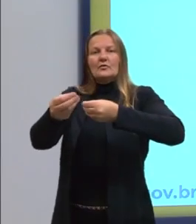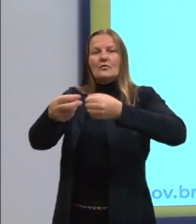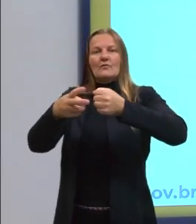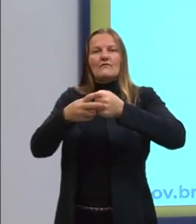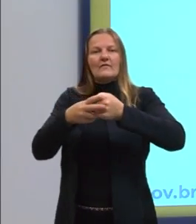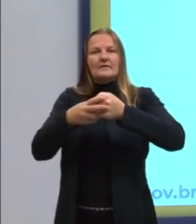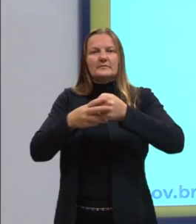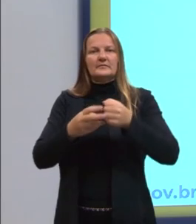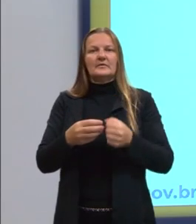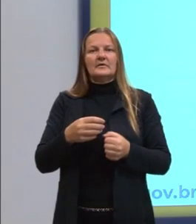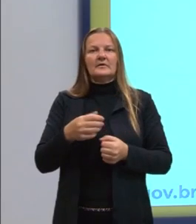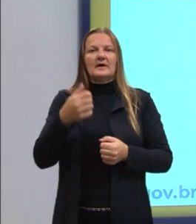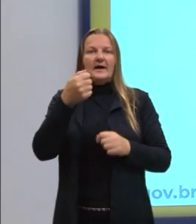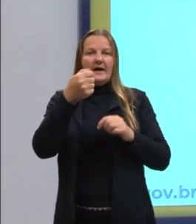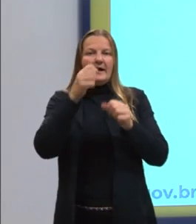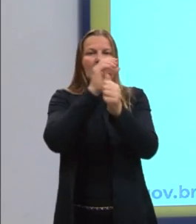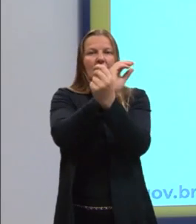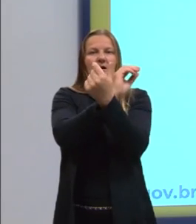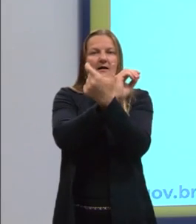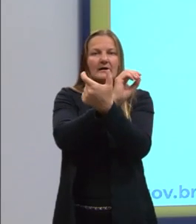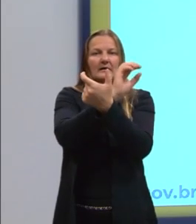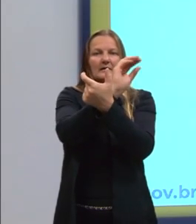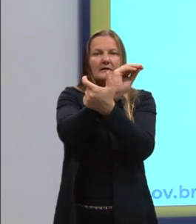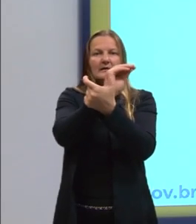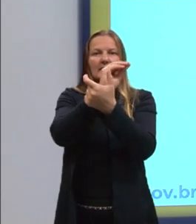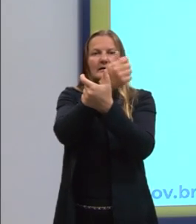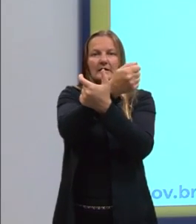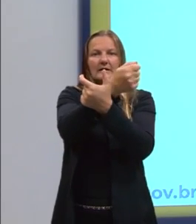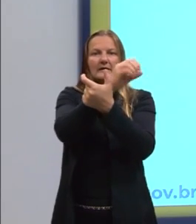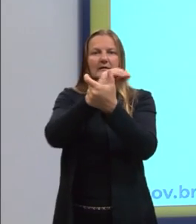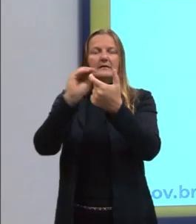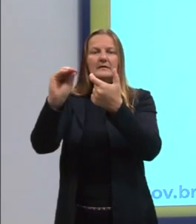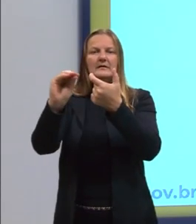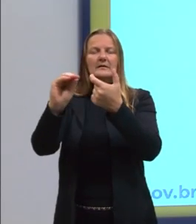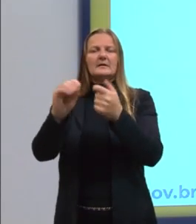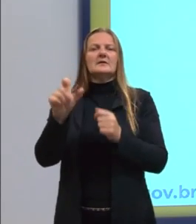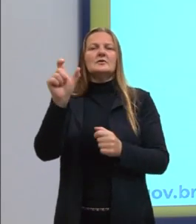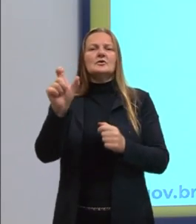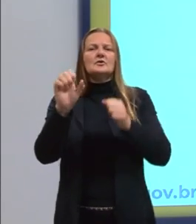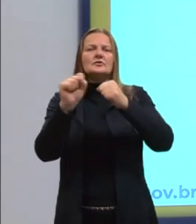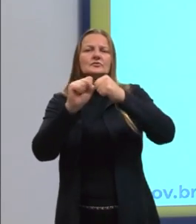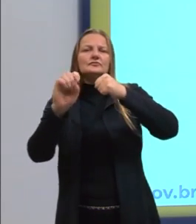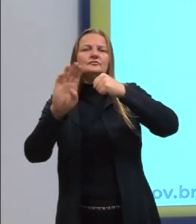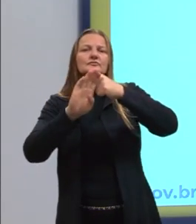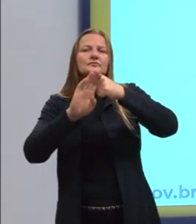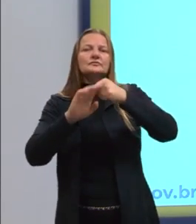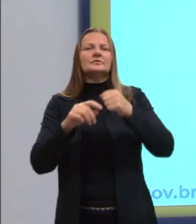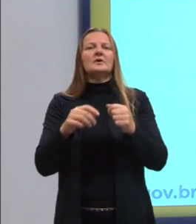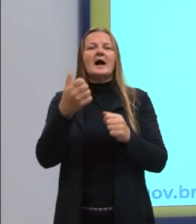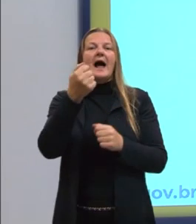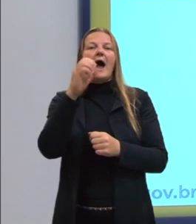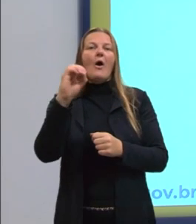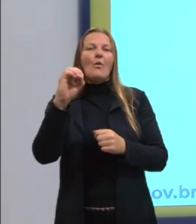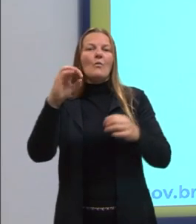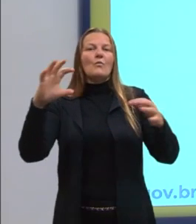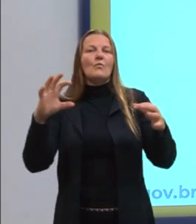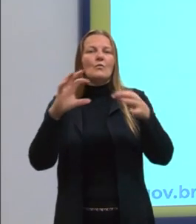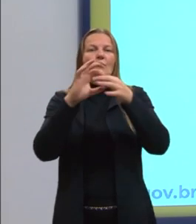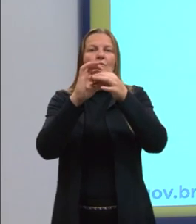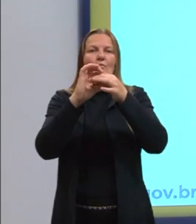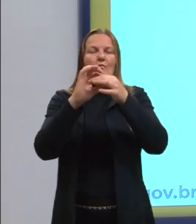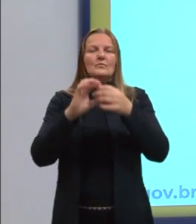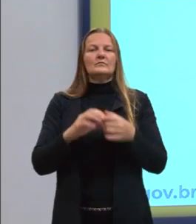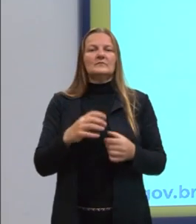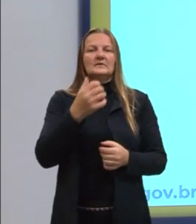verbo. A é um artigo. Carta é um substantivo. Ao é a junção de um artigo